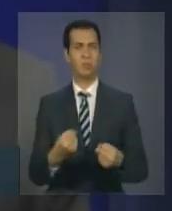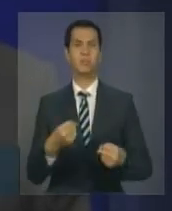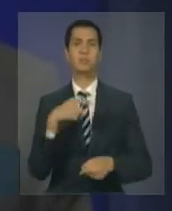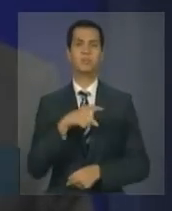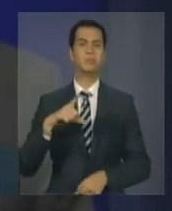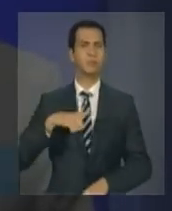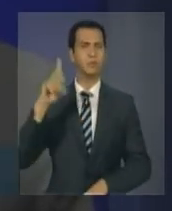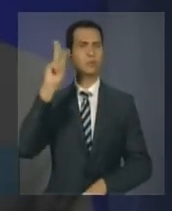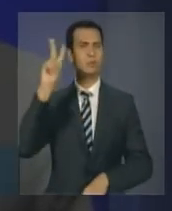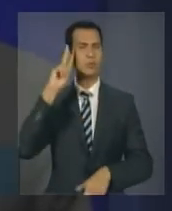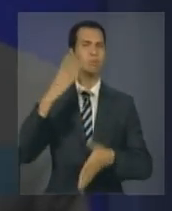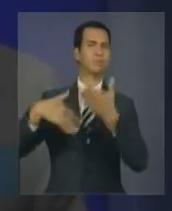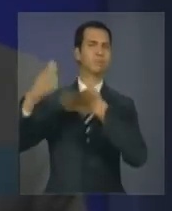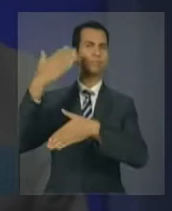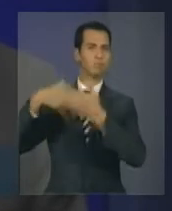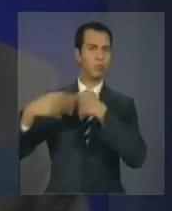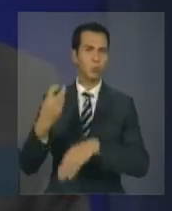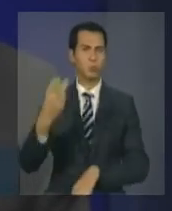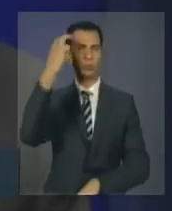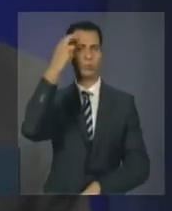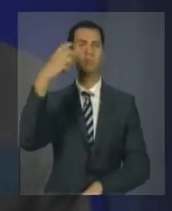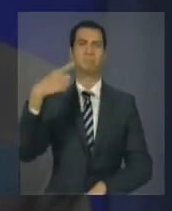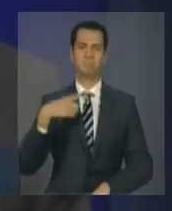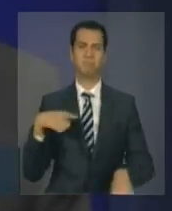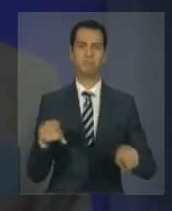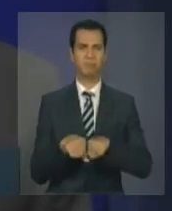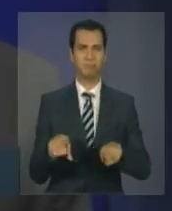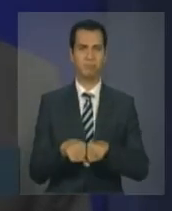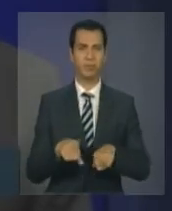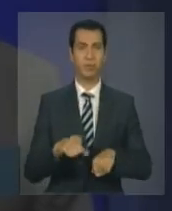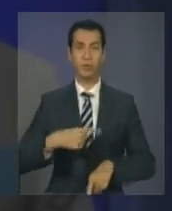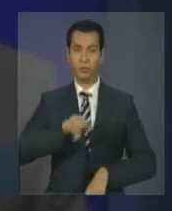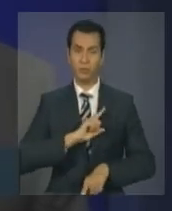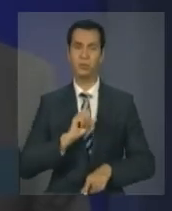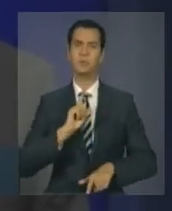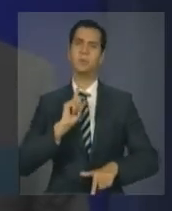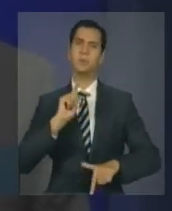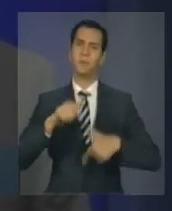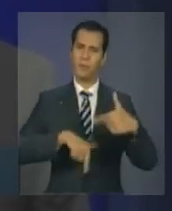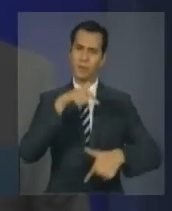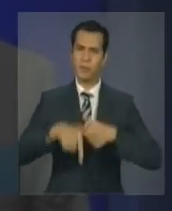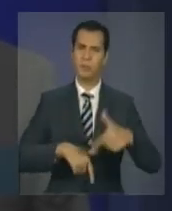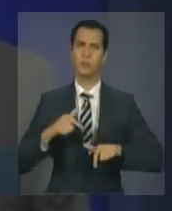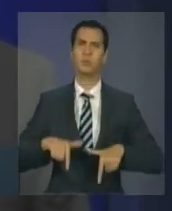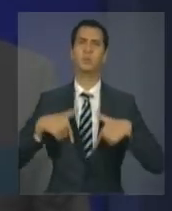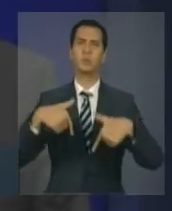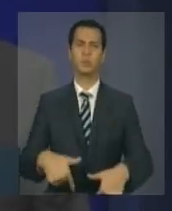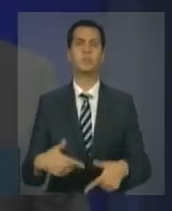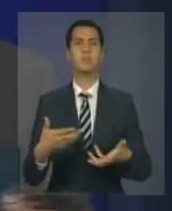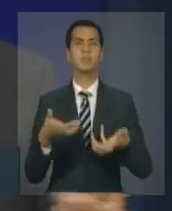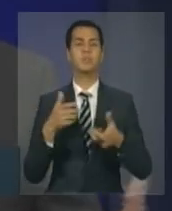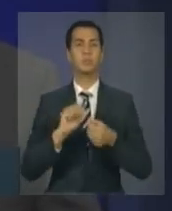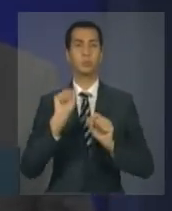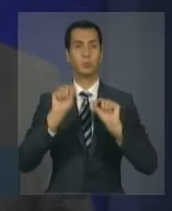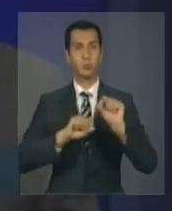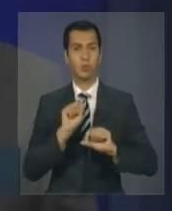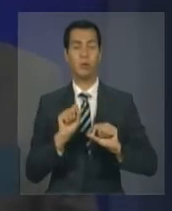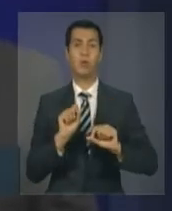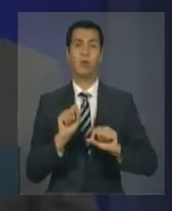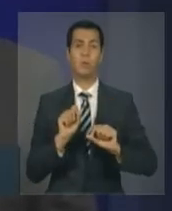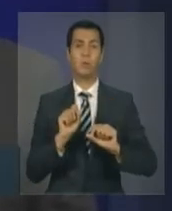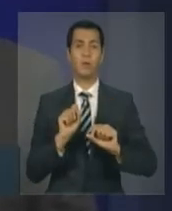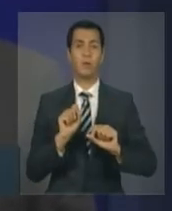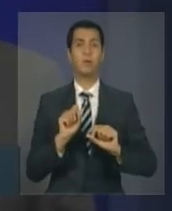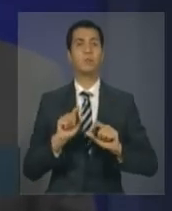histórica e cultural, que nos permite unir esforços para lidar não apenas com desafios